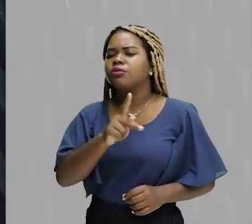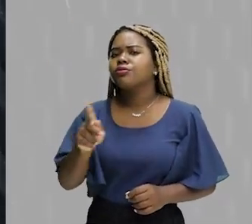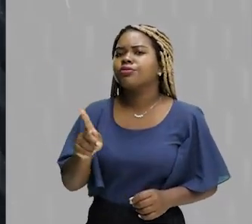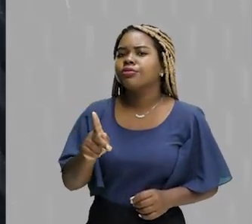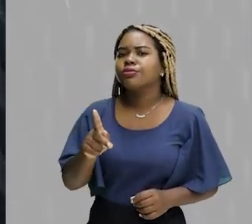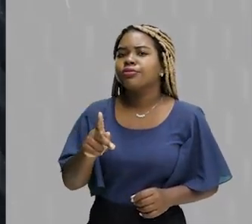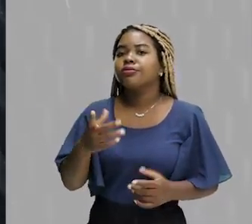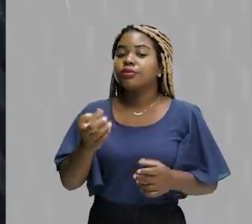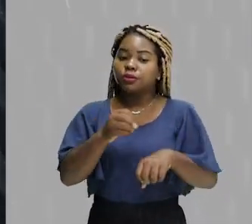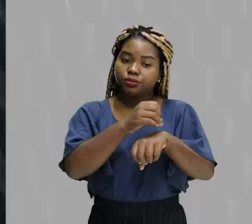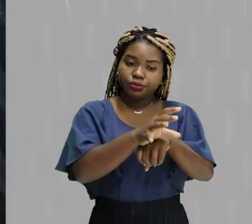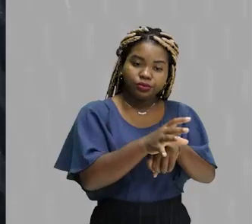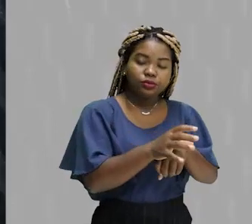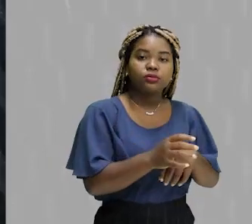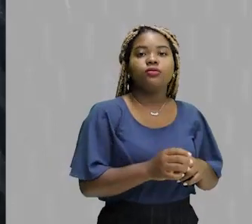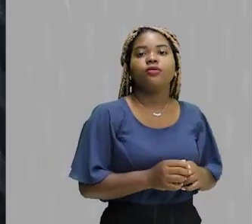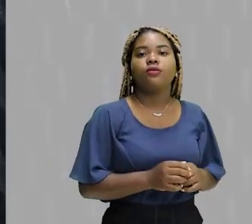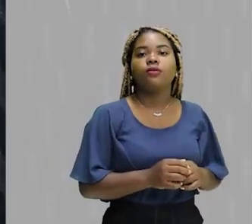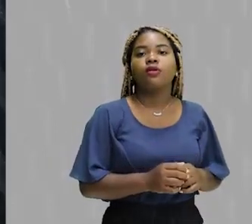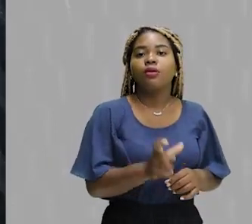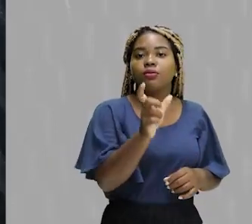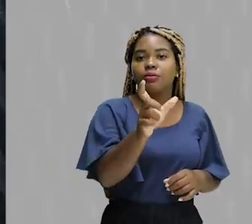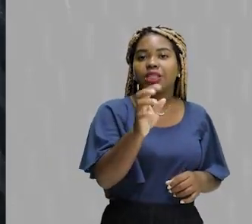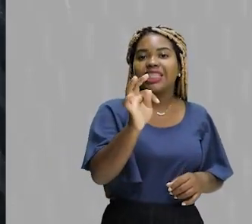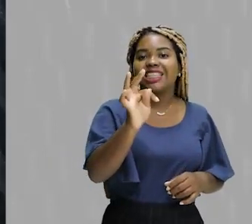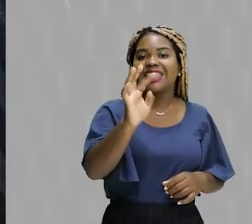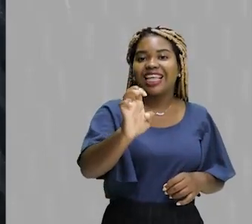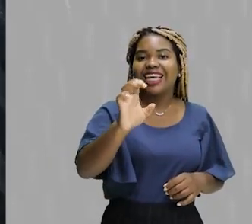Pega essa dica aqui para ti. Vem da palavra tecnites.